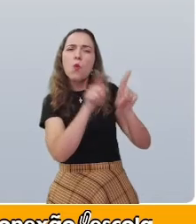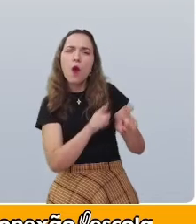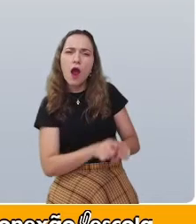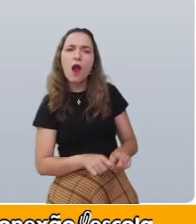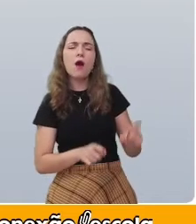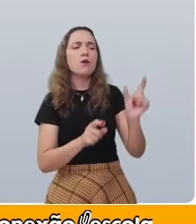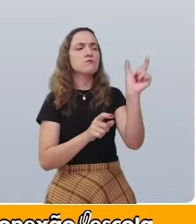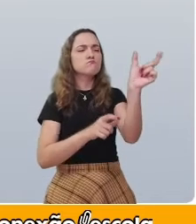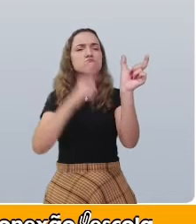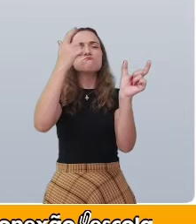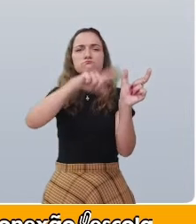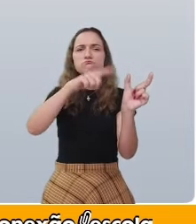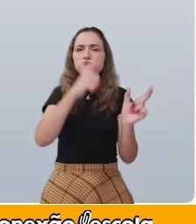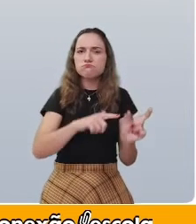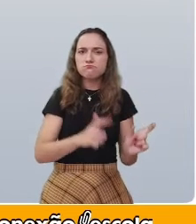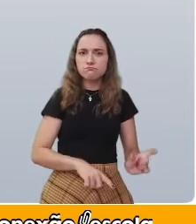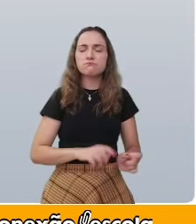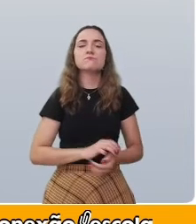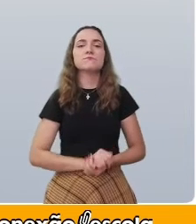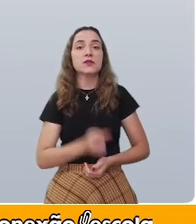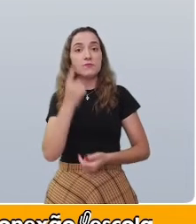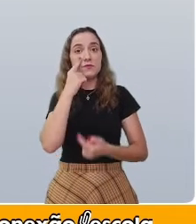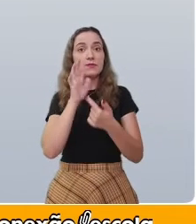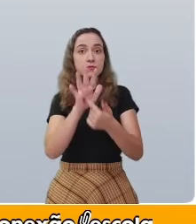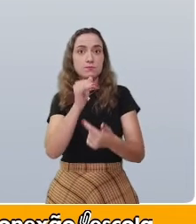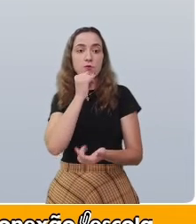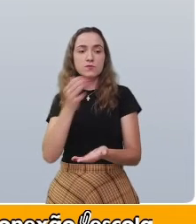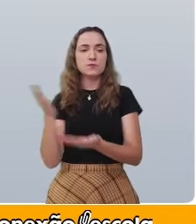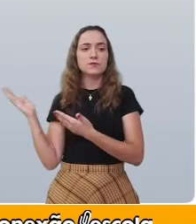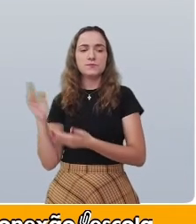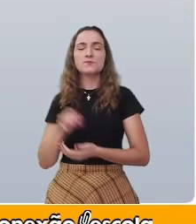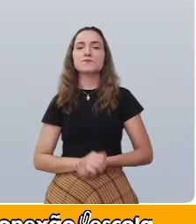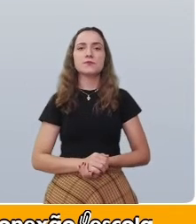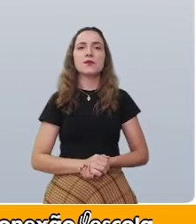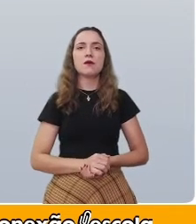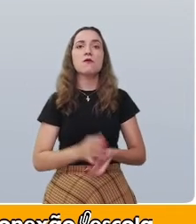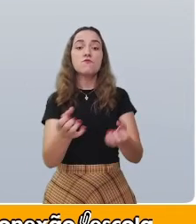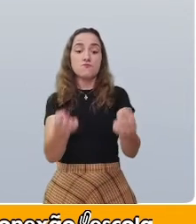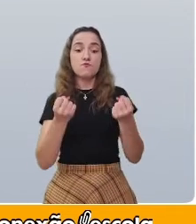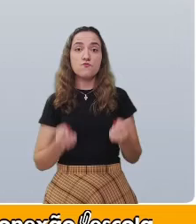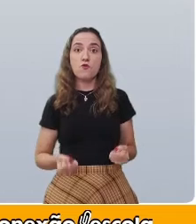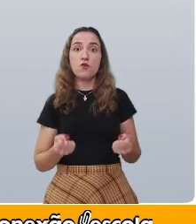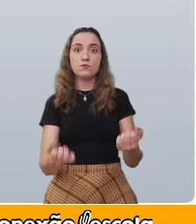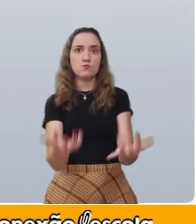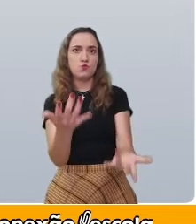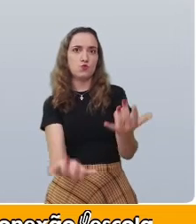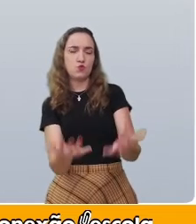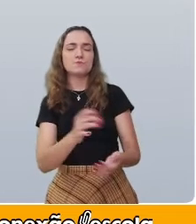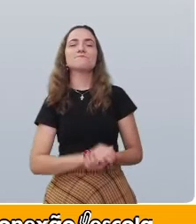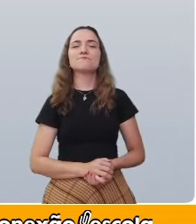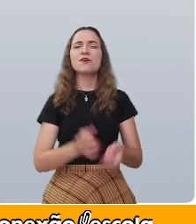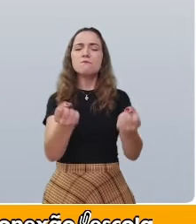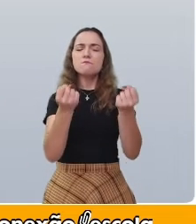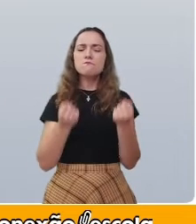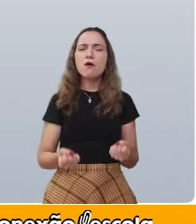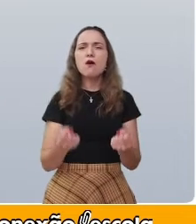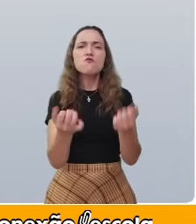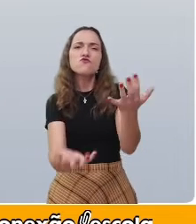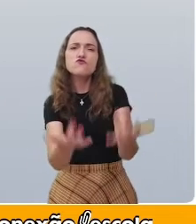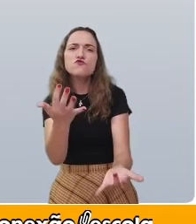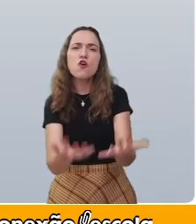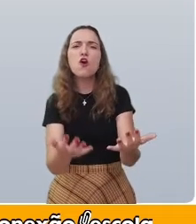no final das palavras. Vejam este exemplo. Boca de forno. Boca de forno. Forno.